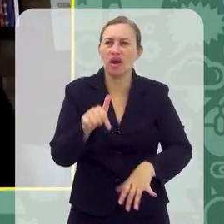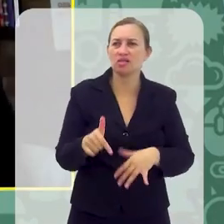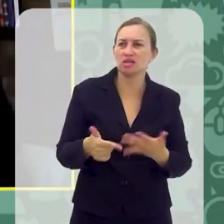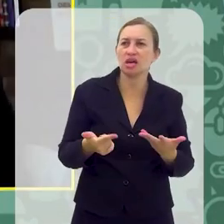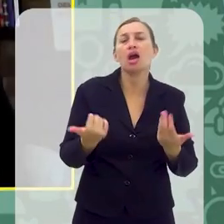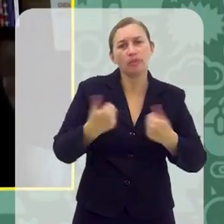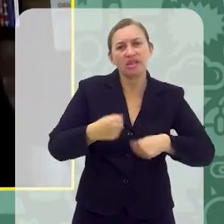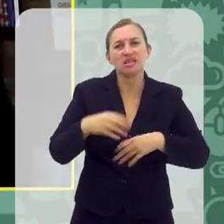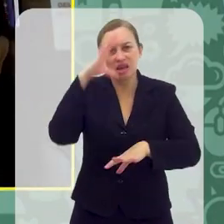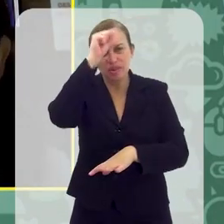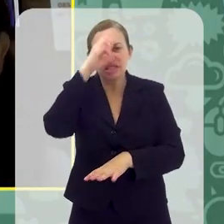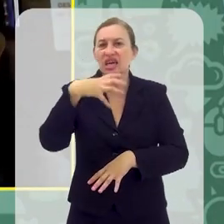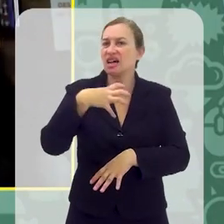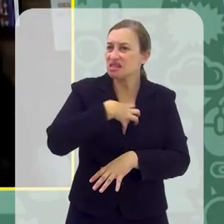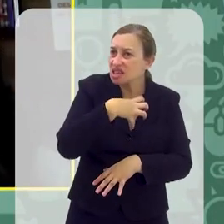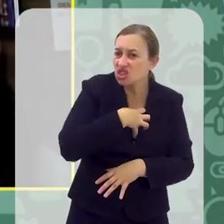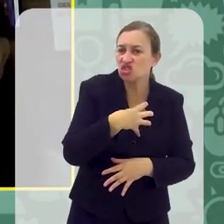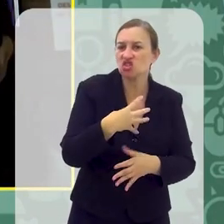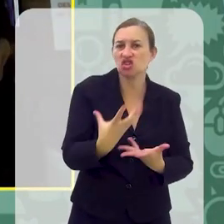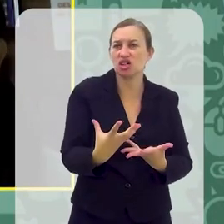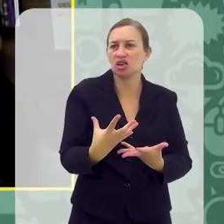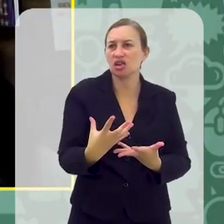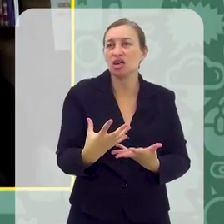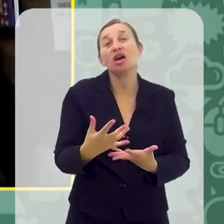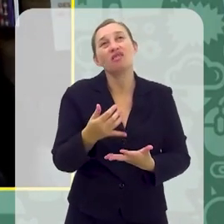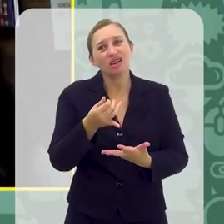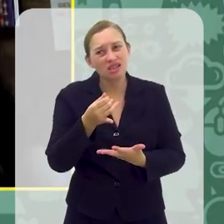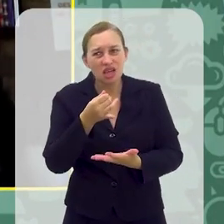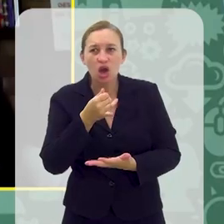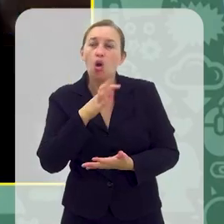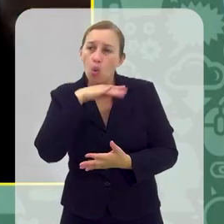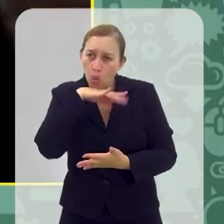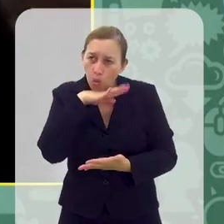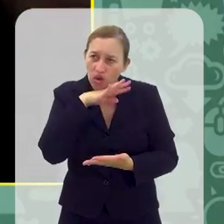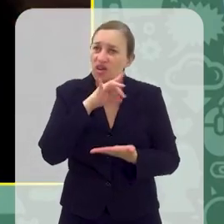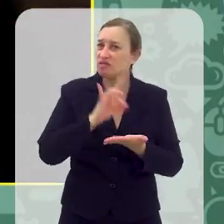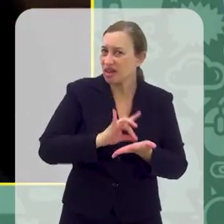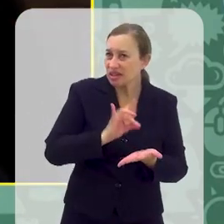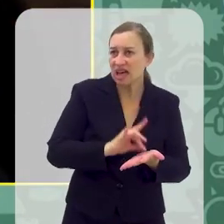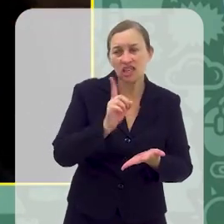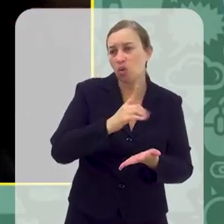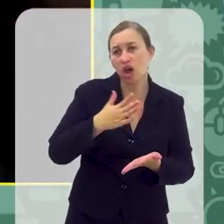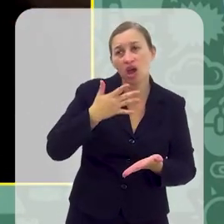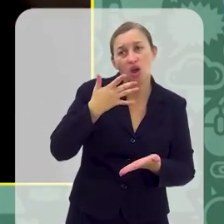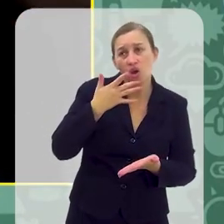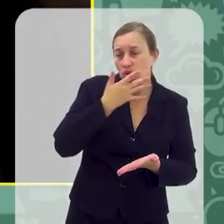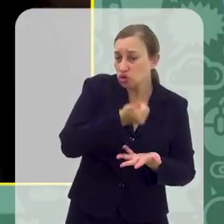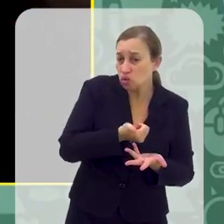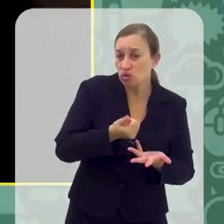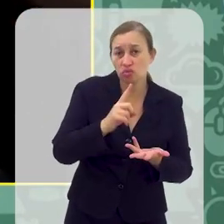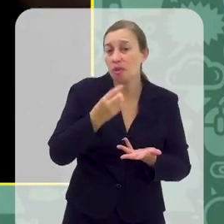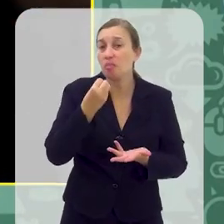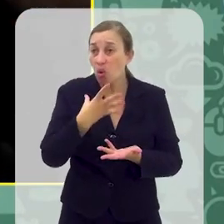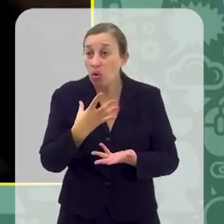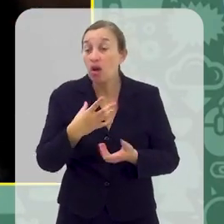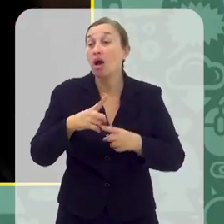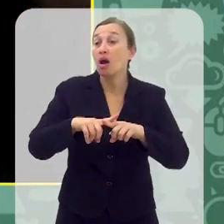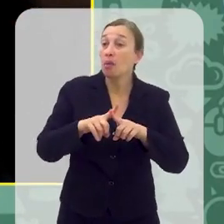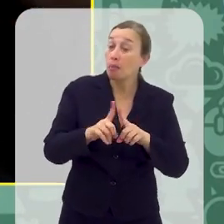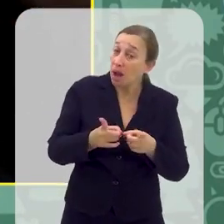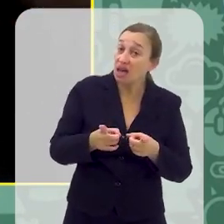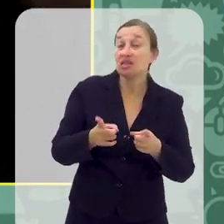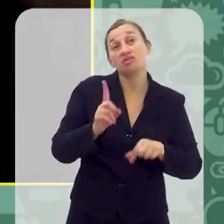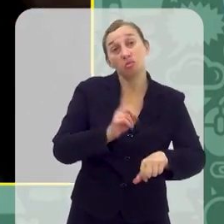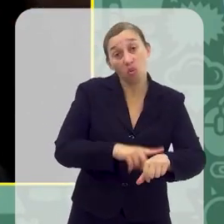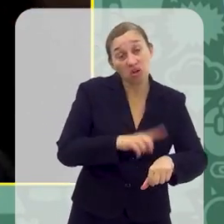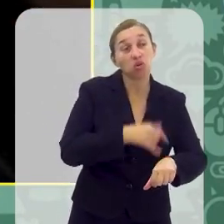funciona. A gente precisa aprender a sentir, e vai ser desconfortável mesmo. Não é gostoso, mas faz parte da vida. Vai ter momentos que